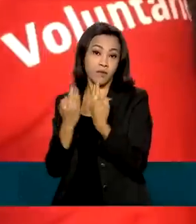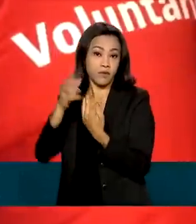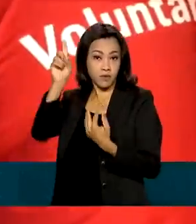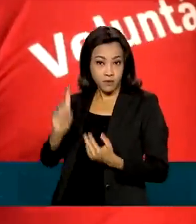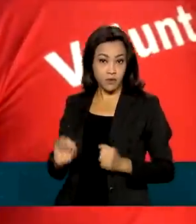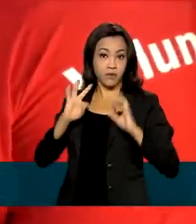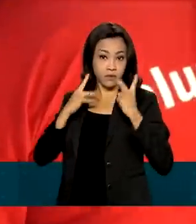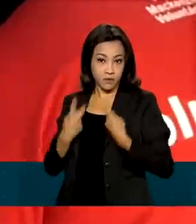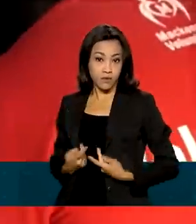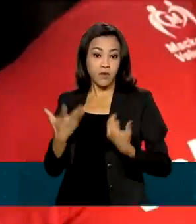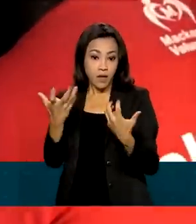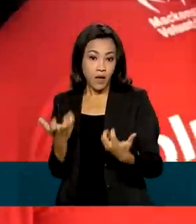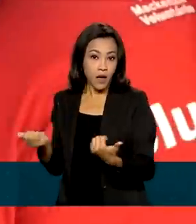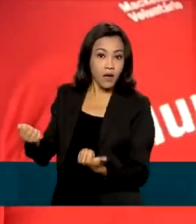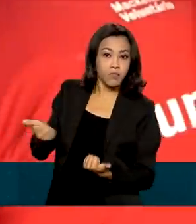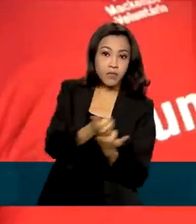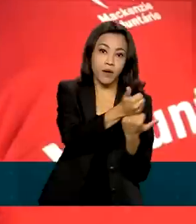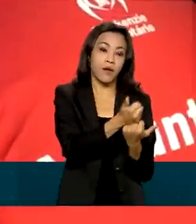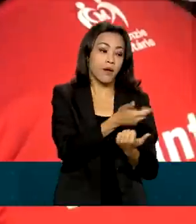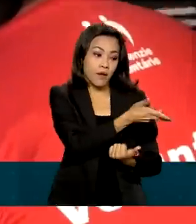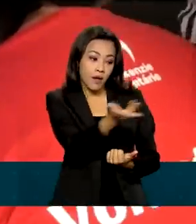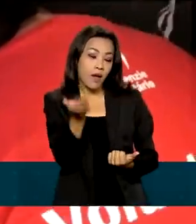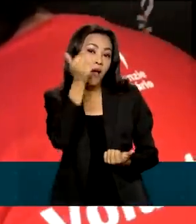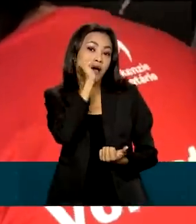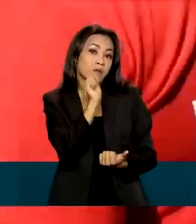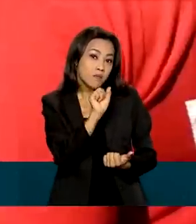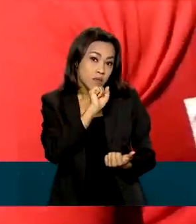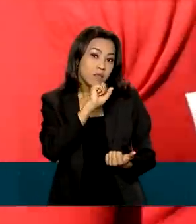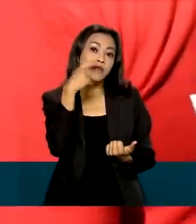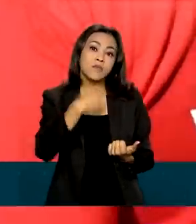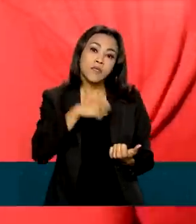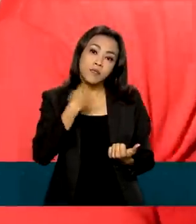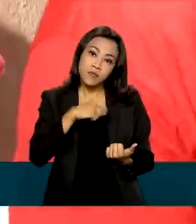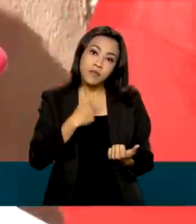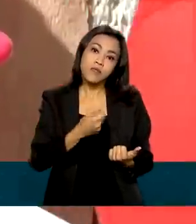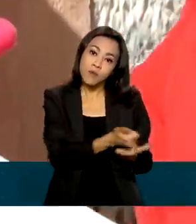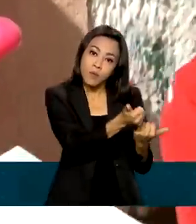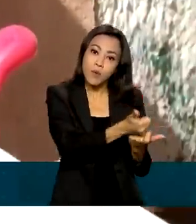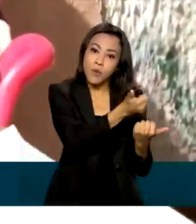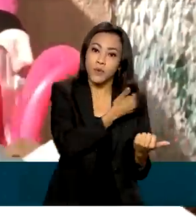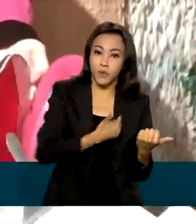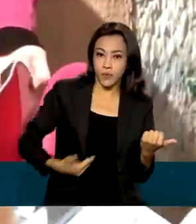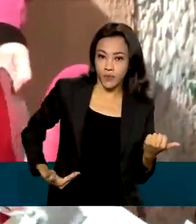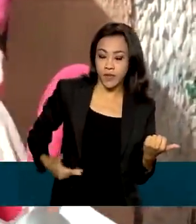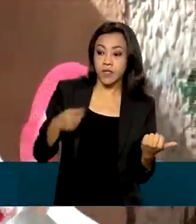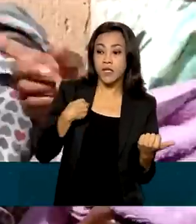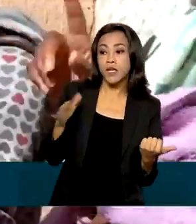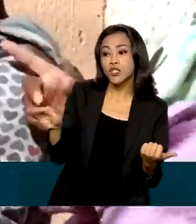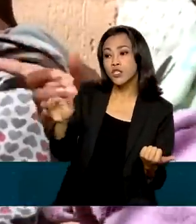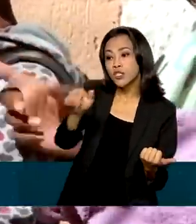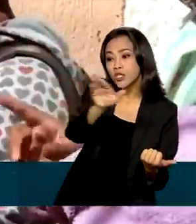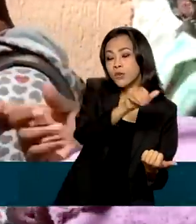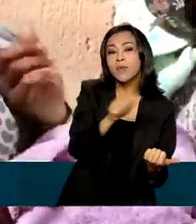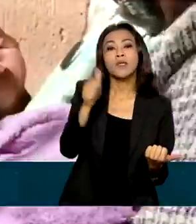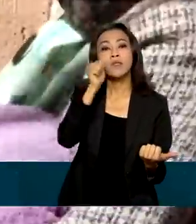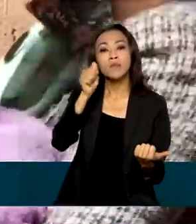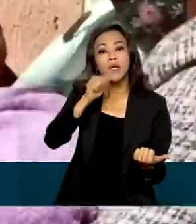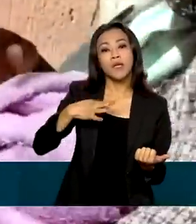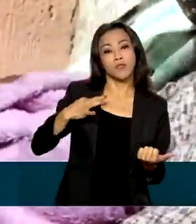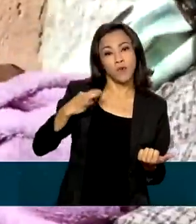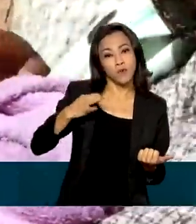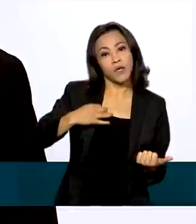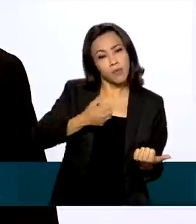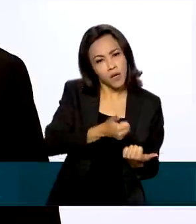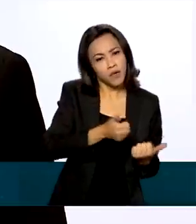ampliar a rede de apoio a mães que precisam da proteção do Estado e está convocando voluntárias para ajudar nessa